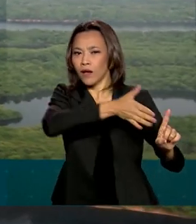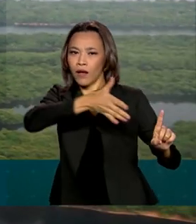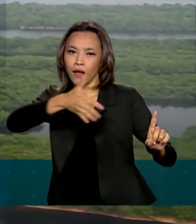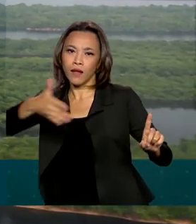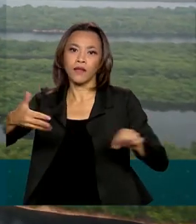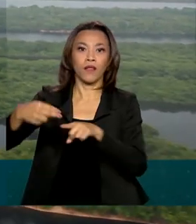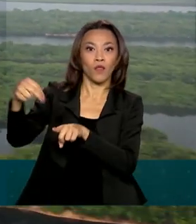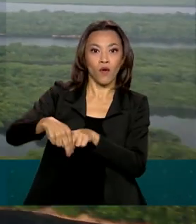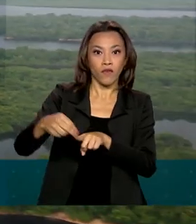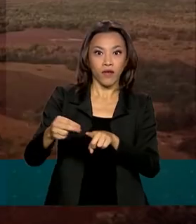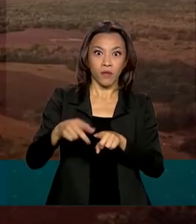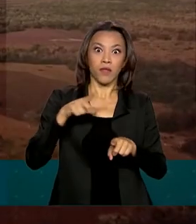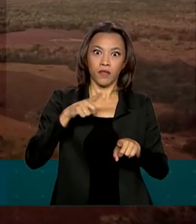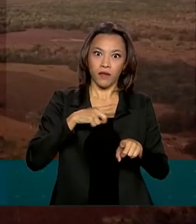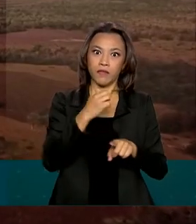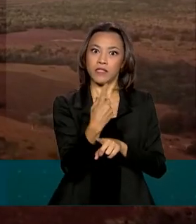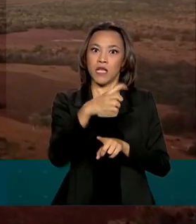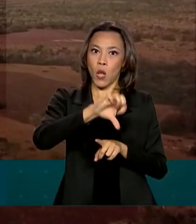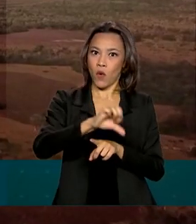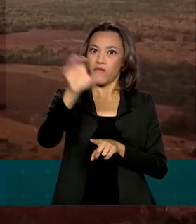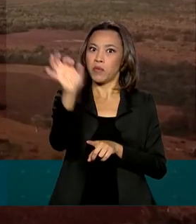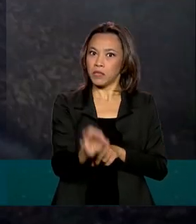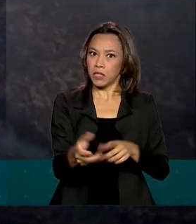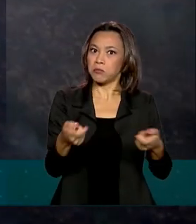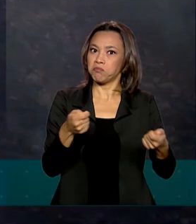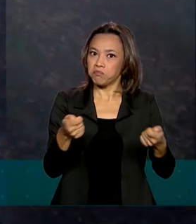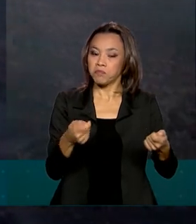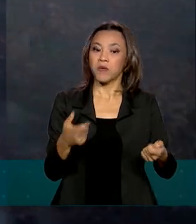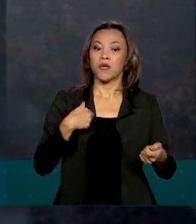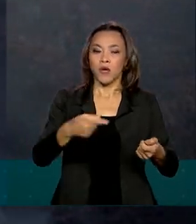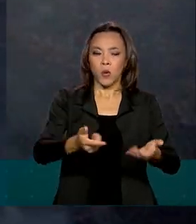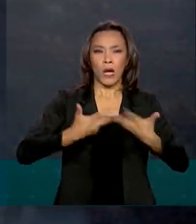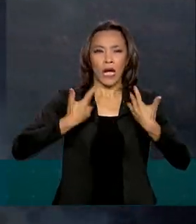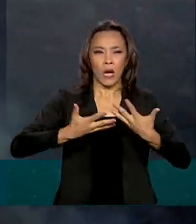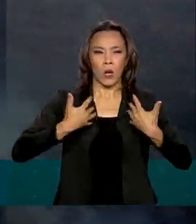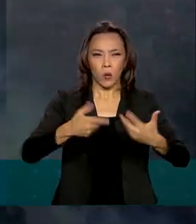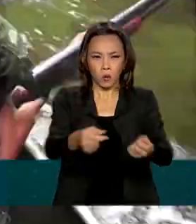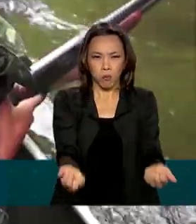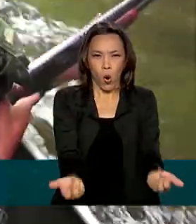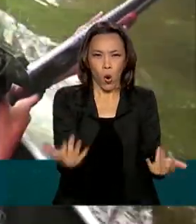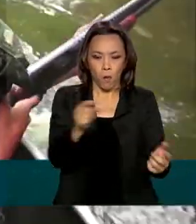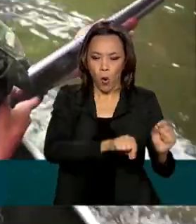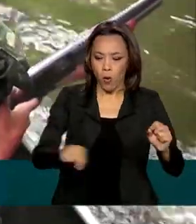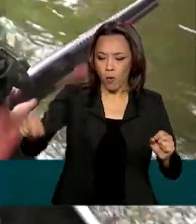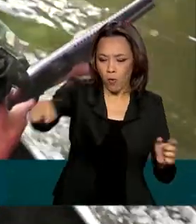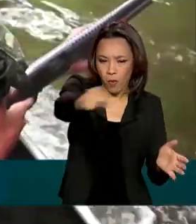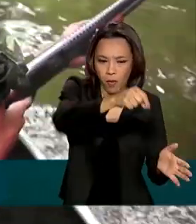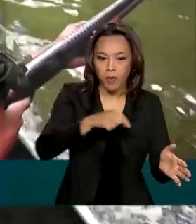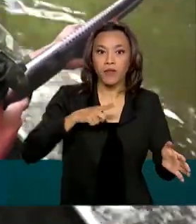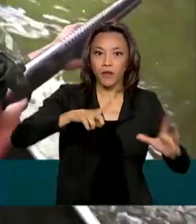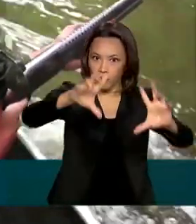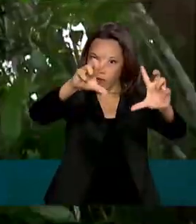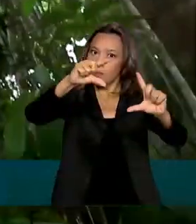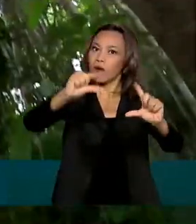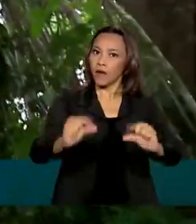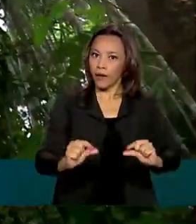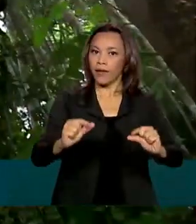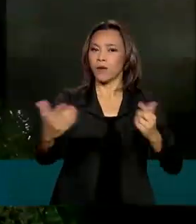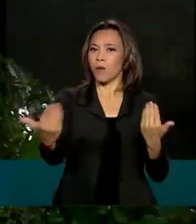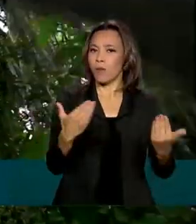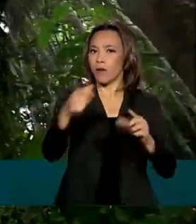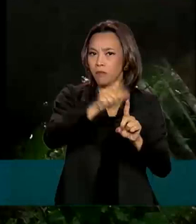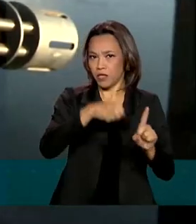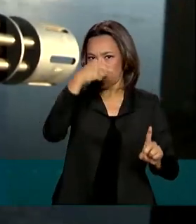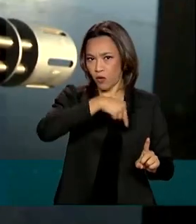acumulada foi de 19%. O número de focos de calor, segundo o INPE, também teve uma queda comparado ao novembro de 2019.